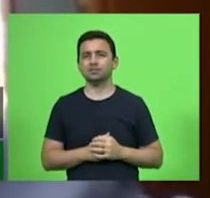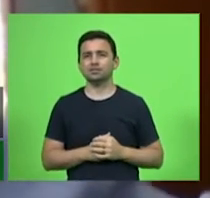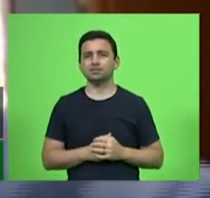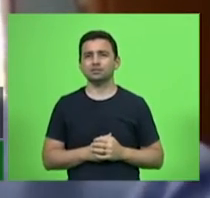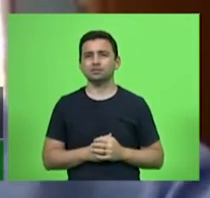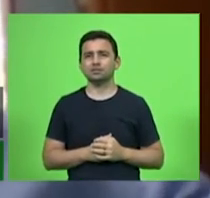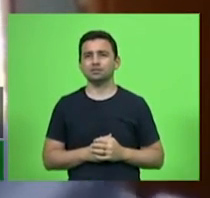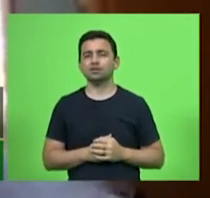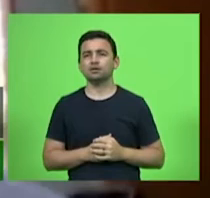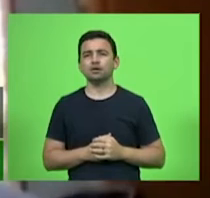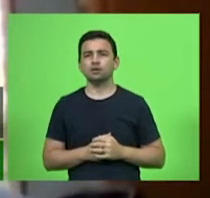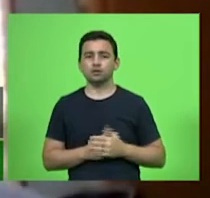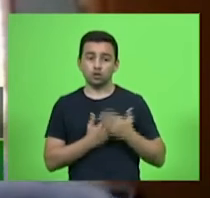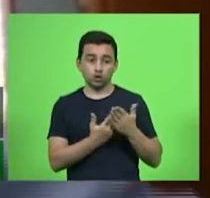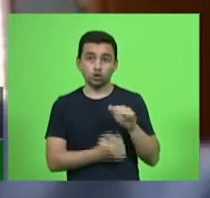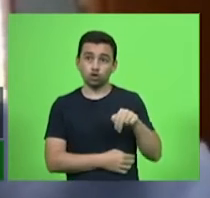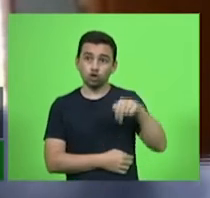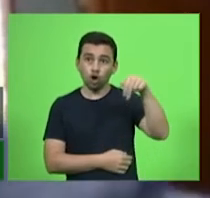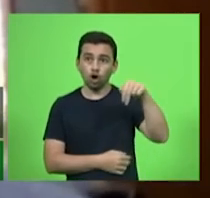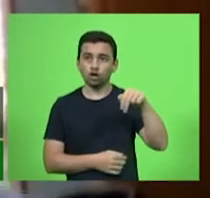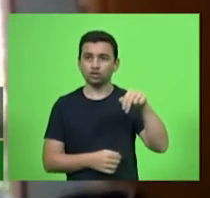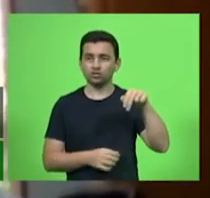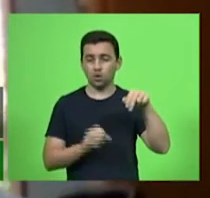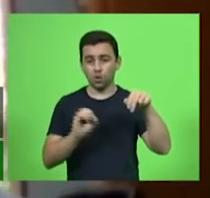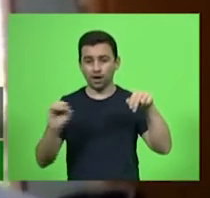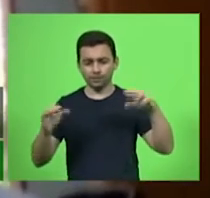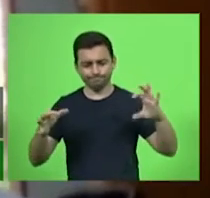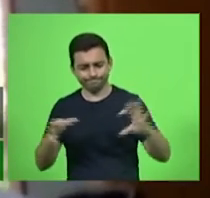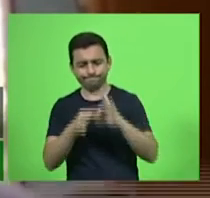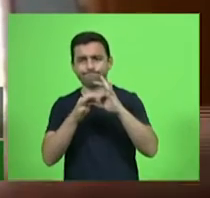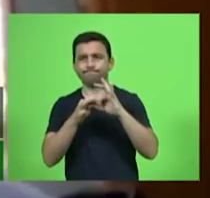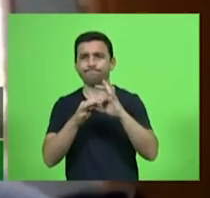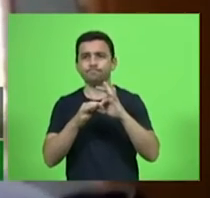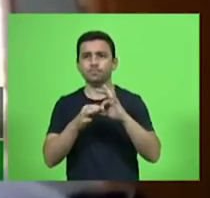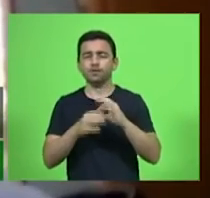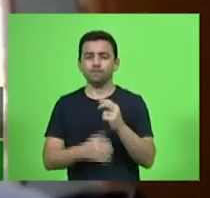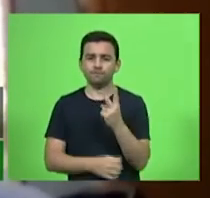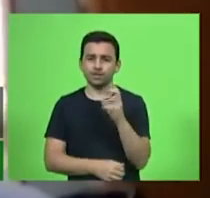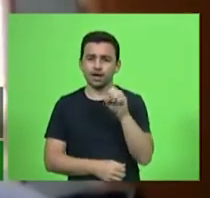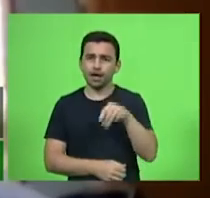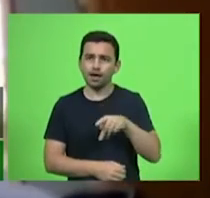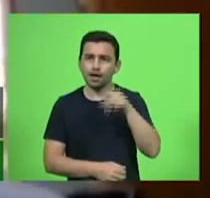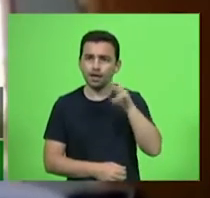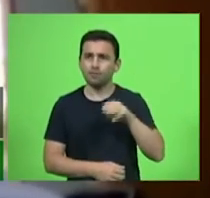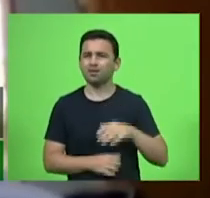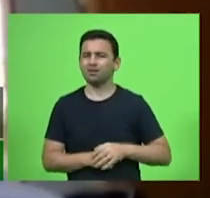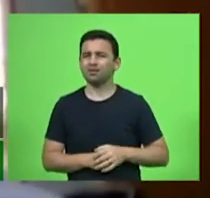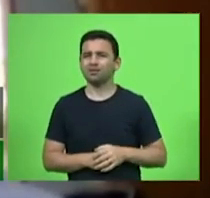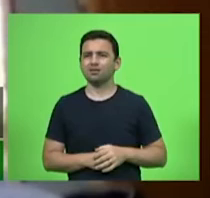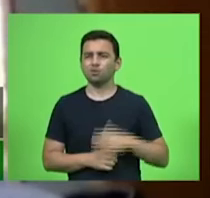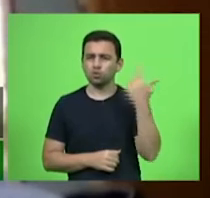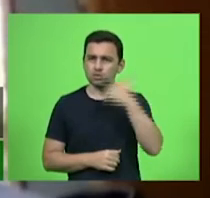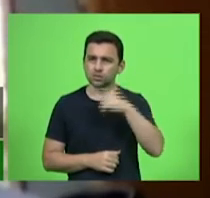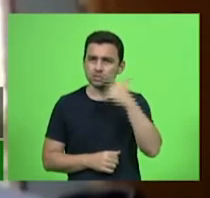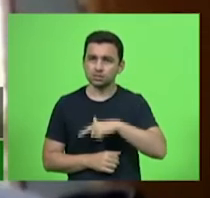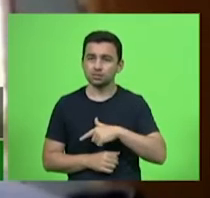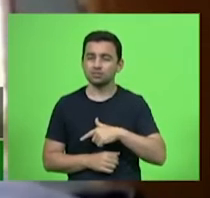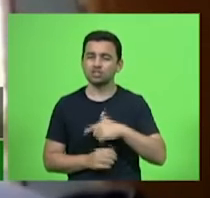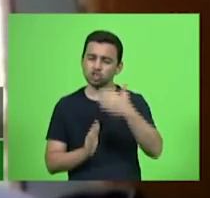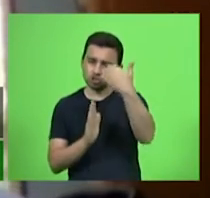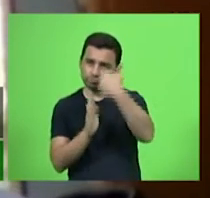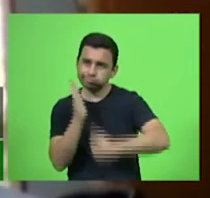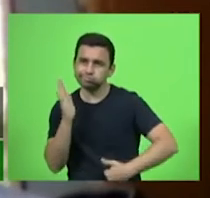Ligar o Vale Norte com o Vale Oeste, com 20 quilômetros apenas, e tirar 50 quilômetros de trânsito da 470,